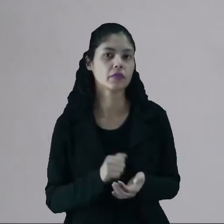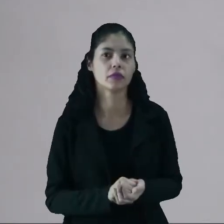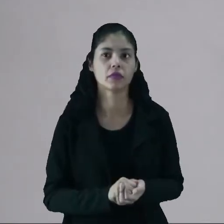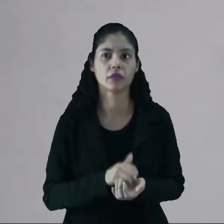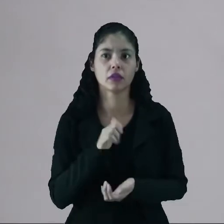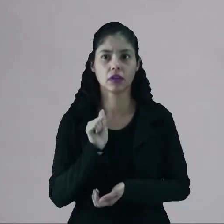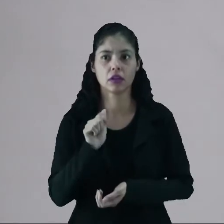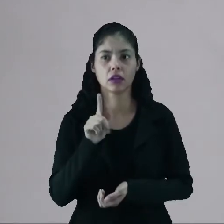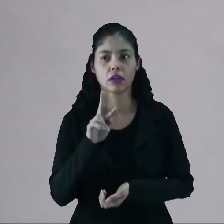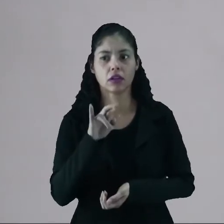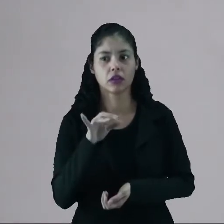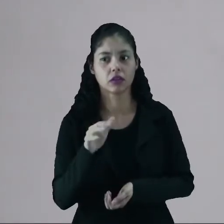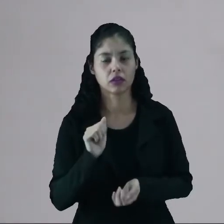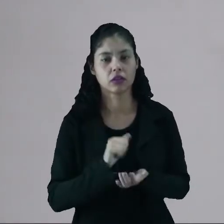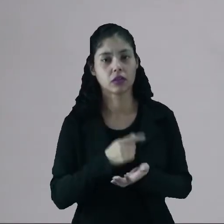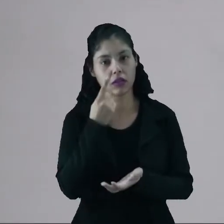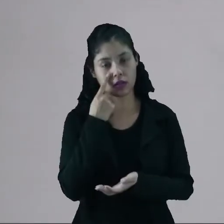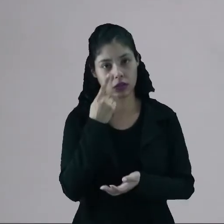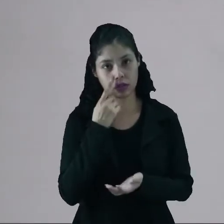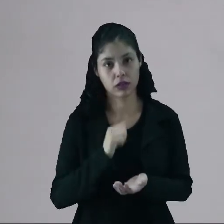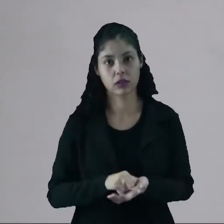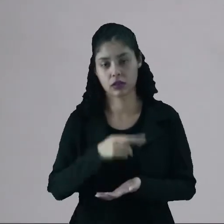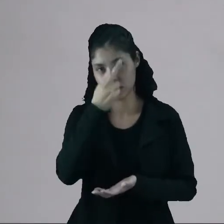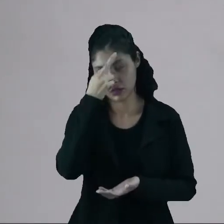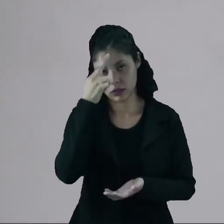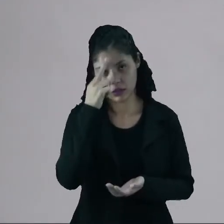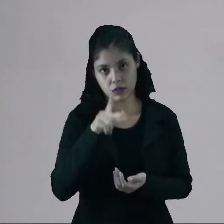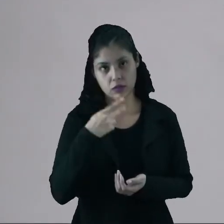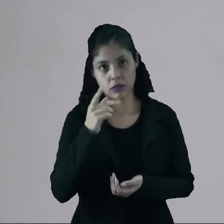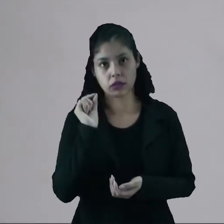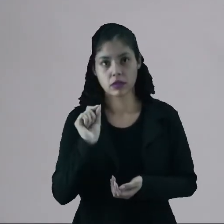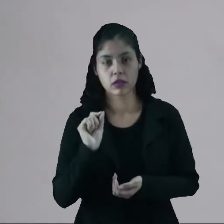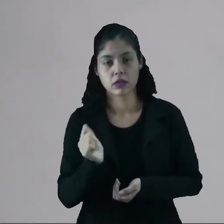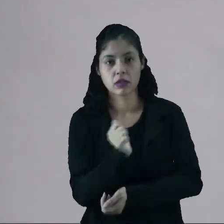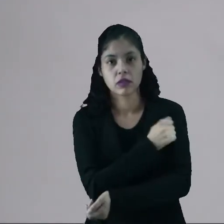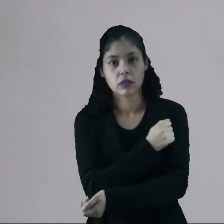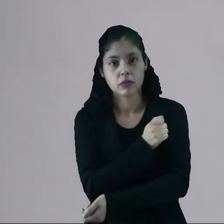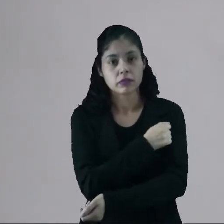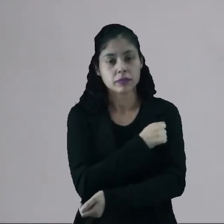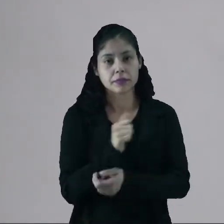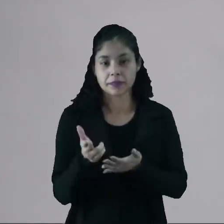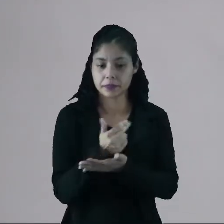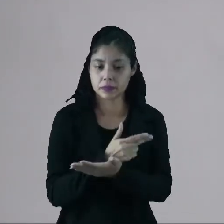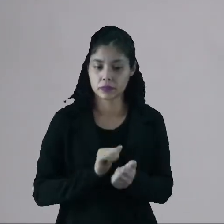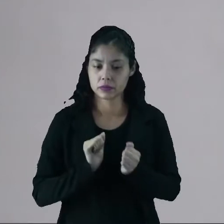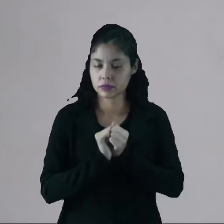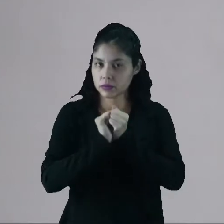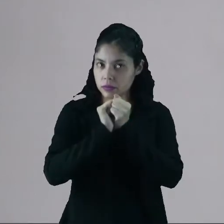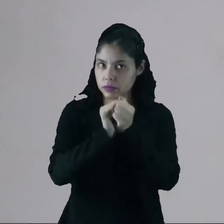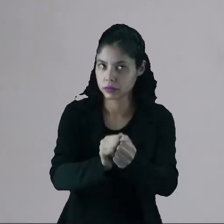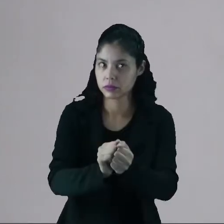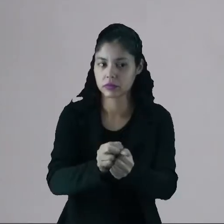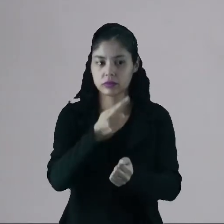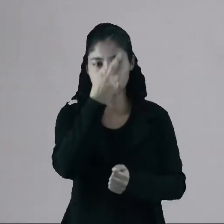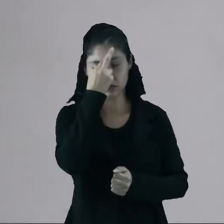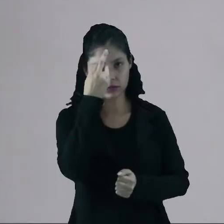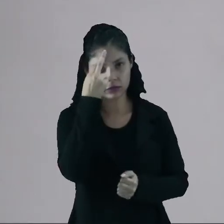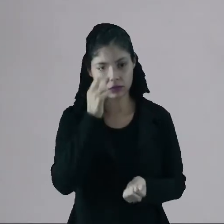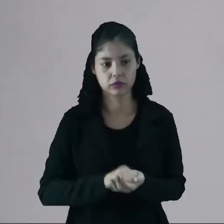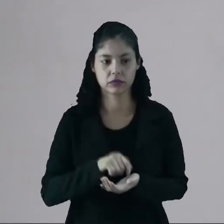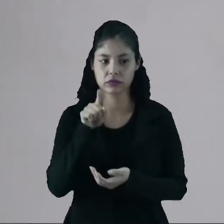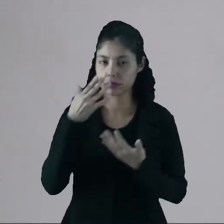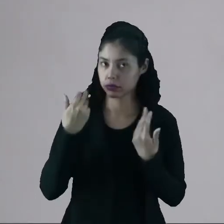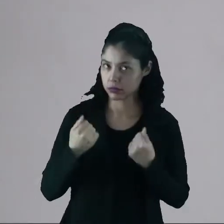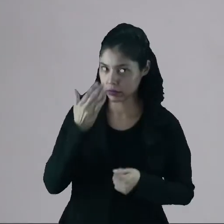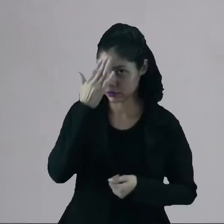Aleijadinho, isso aí vale a pena ver a questão da história. Eu costumo dizer para os meus alunos que arte caminha juntinho com história. Você